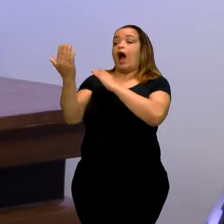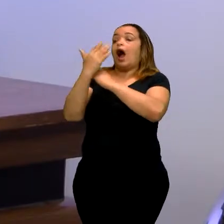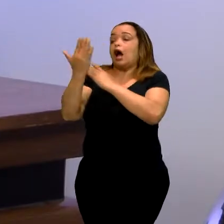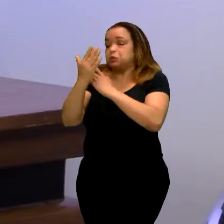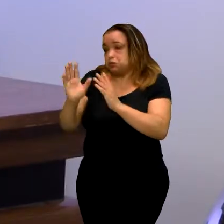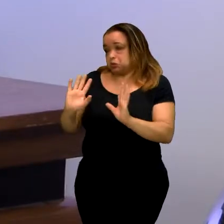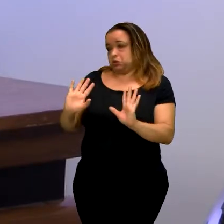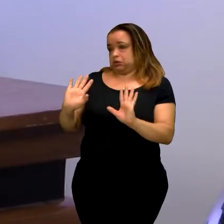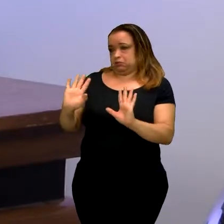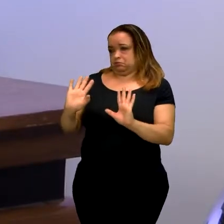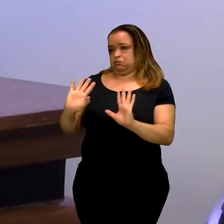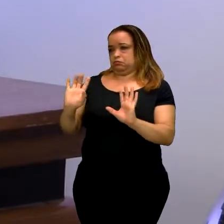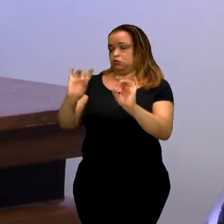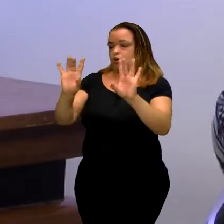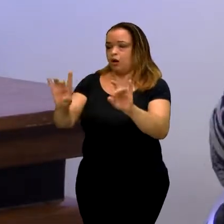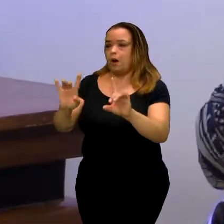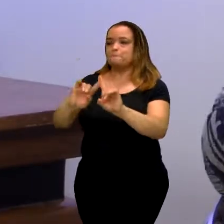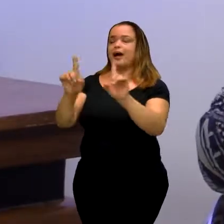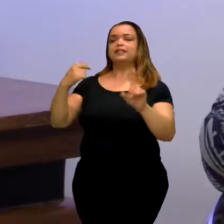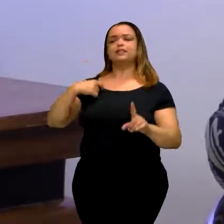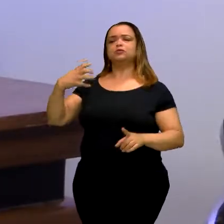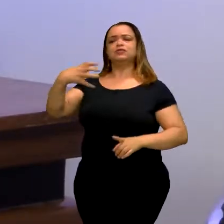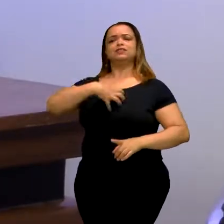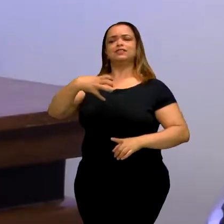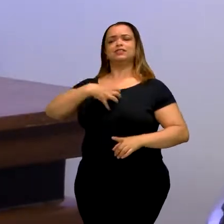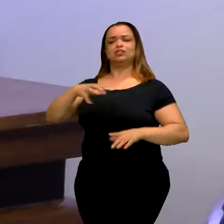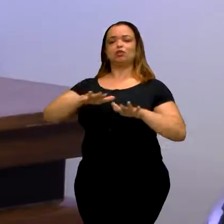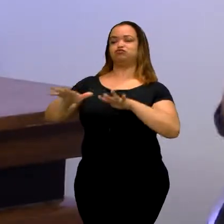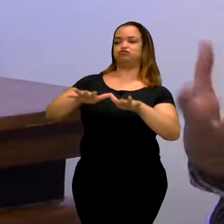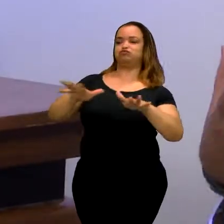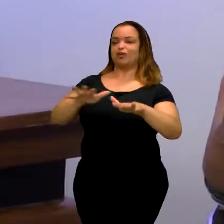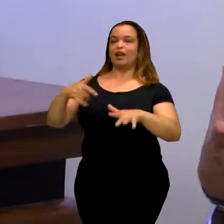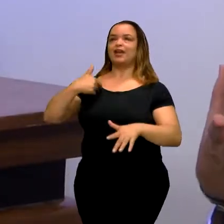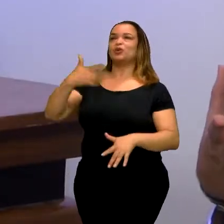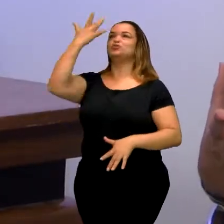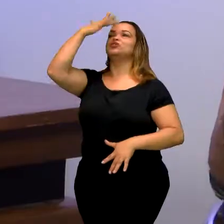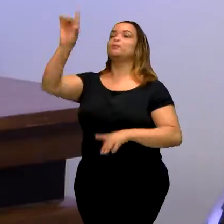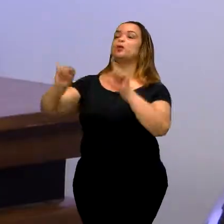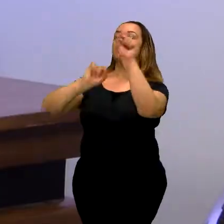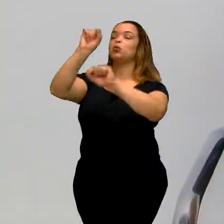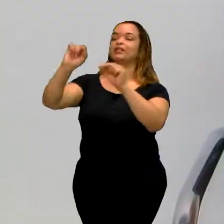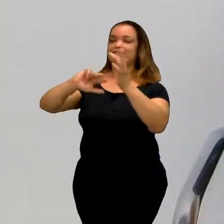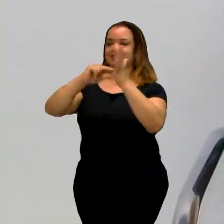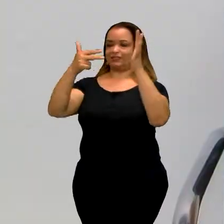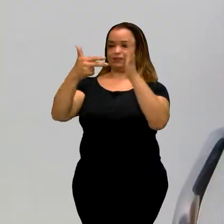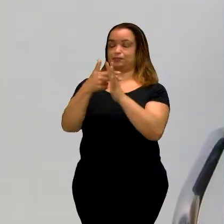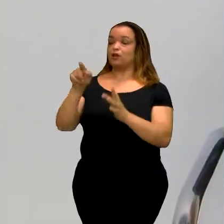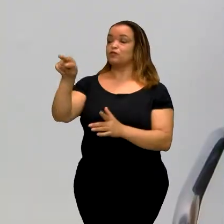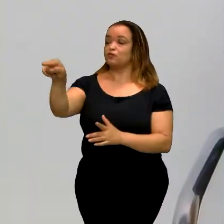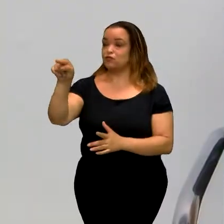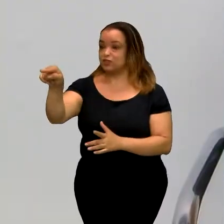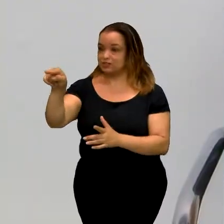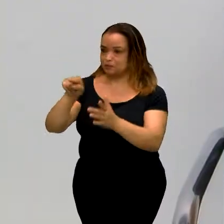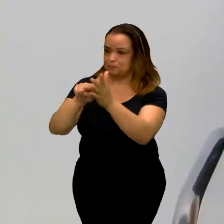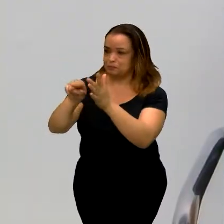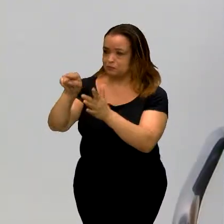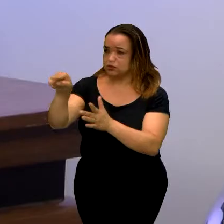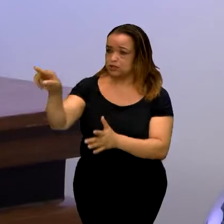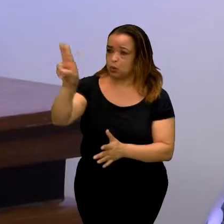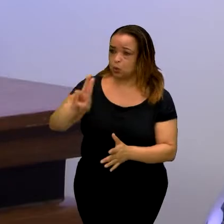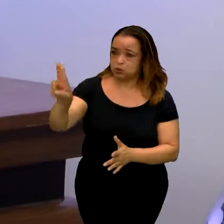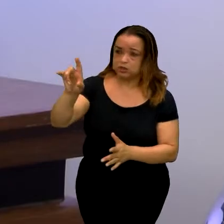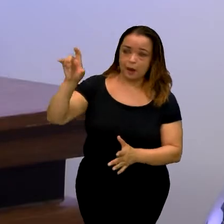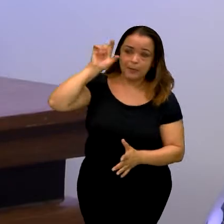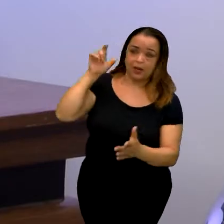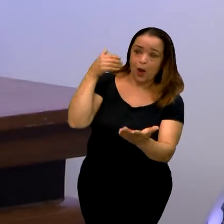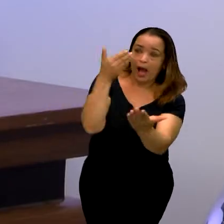Ele me faz sentir alguma vibração, mas eu não sabia o que era isso. Então, você usa um aparelho até hoje? Até hoje,